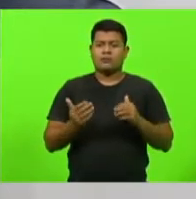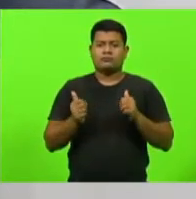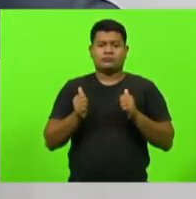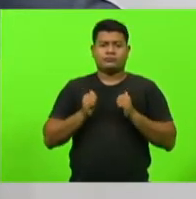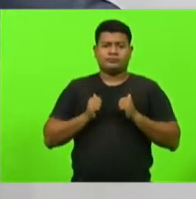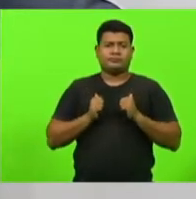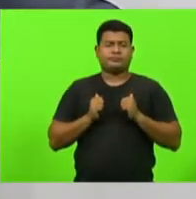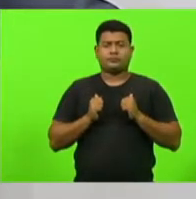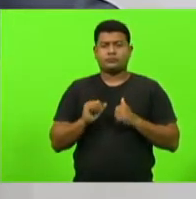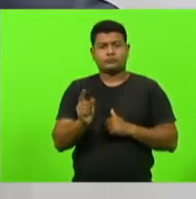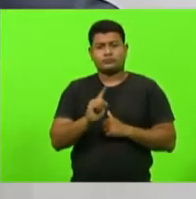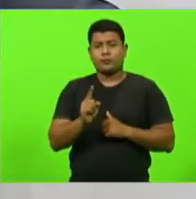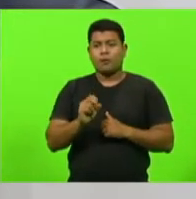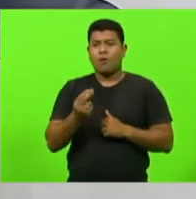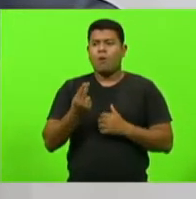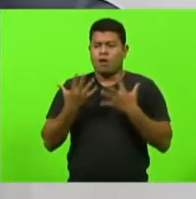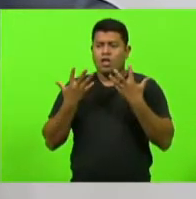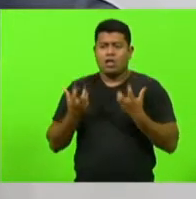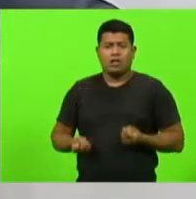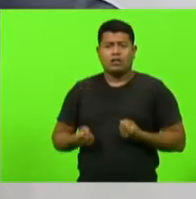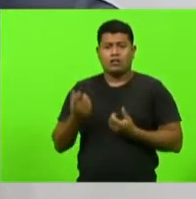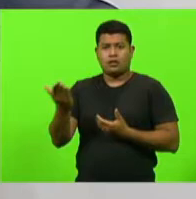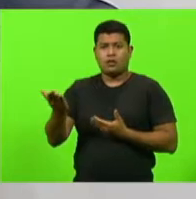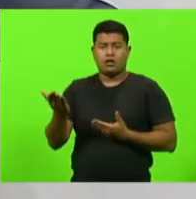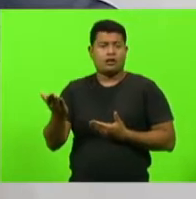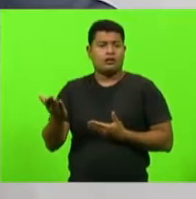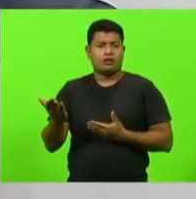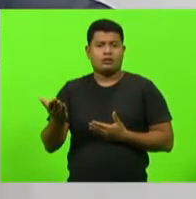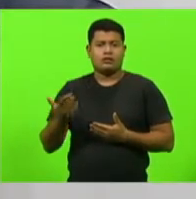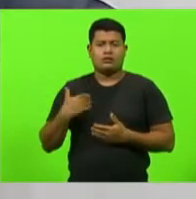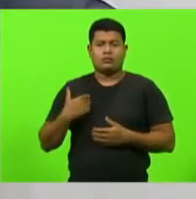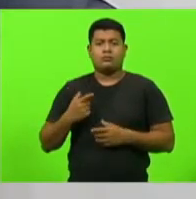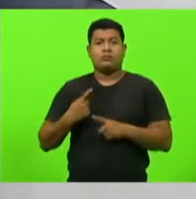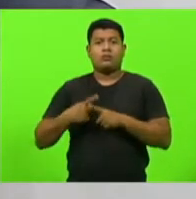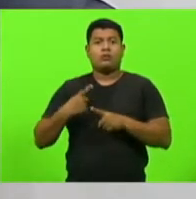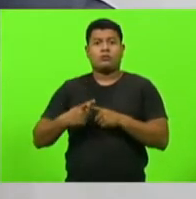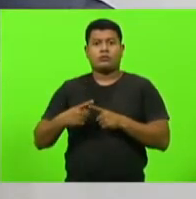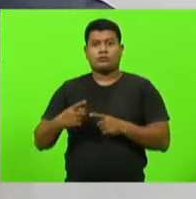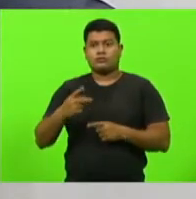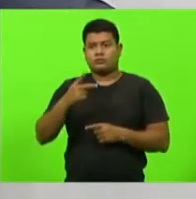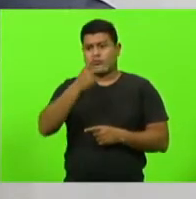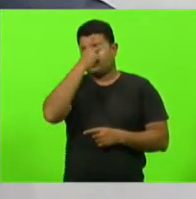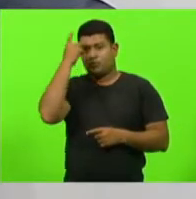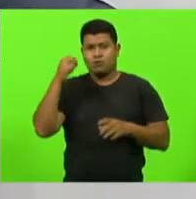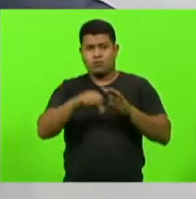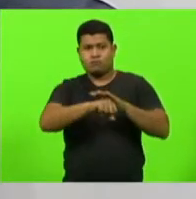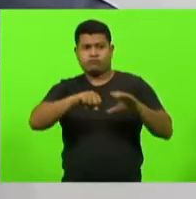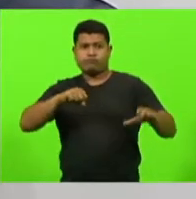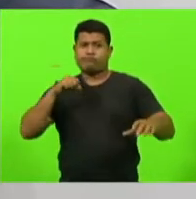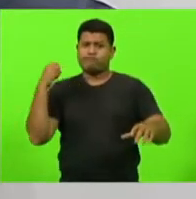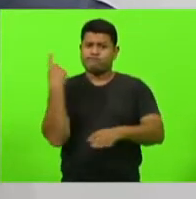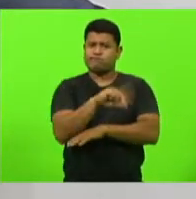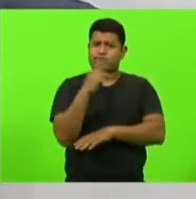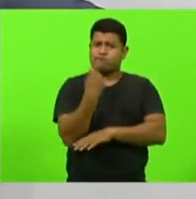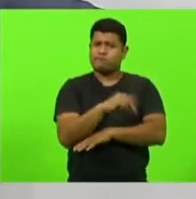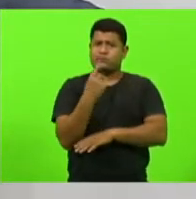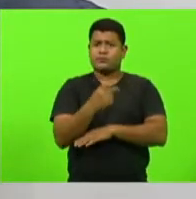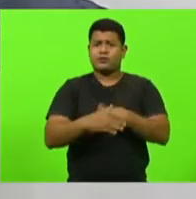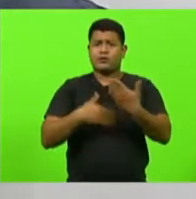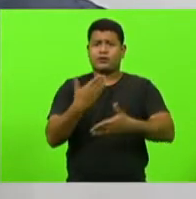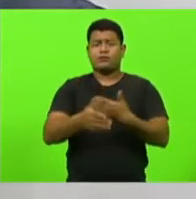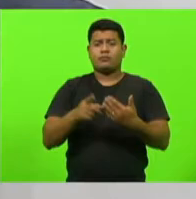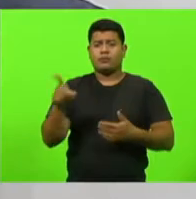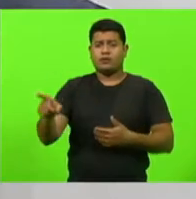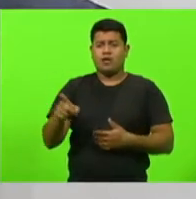relacionamento doentio, porque ninguém vai cuidar de você, não, do agressor vão, do agressor vão, ele vai passar pelo